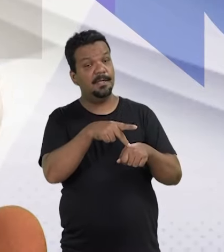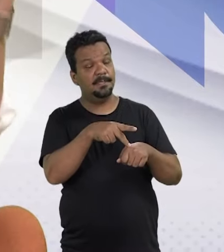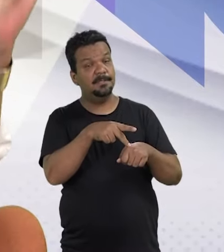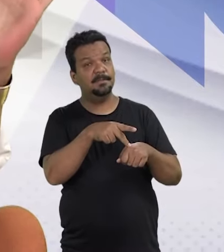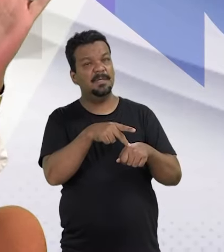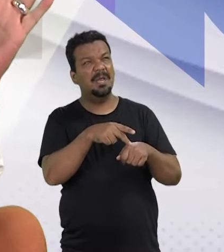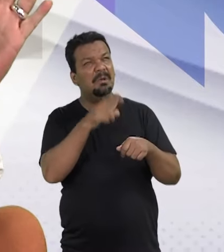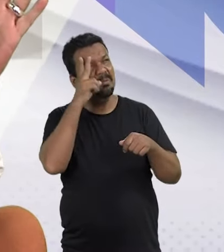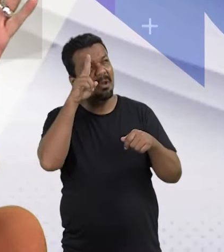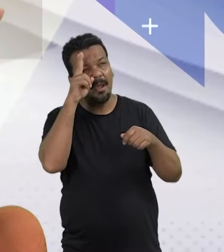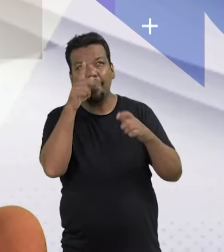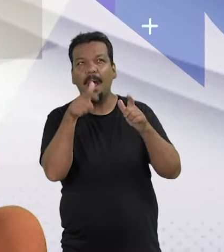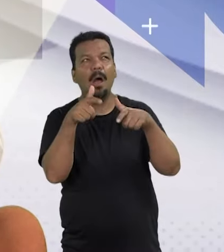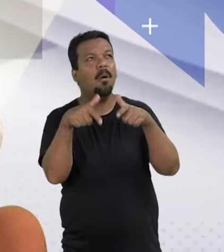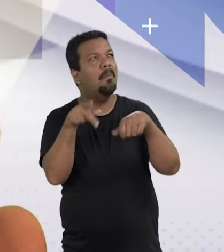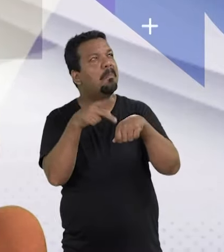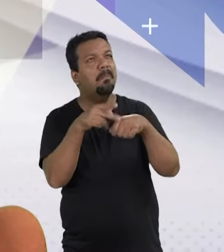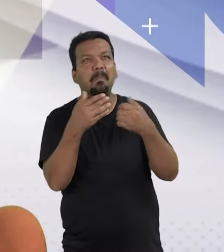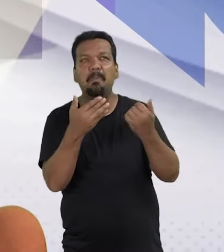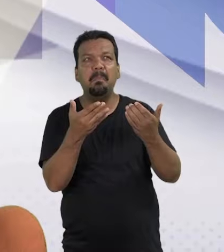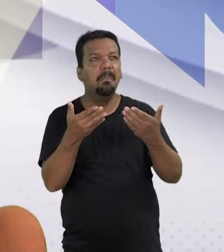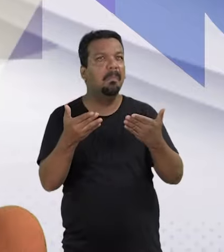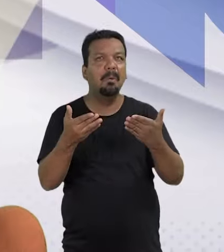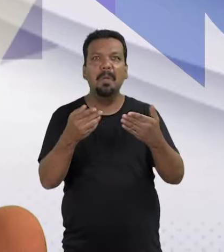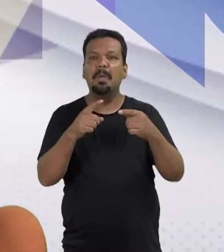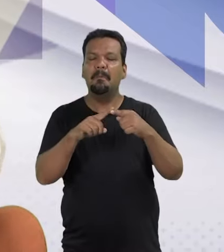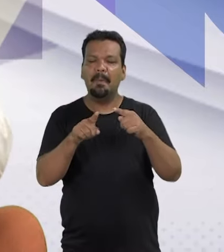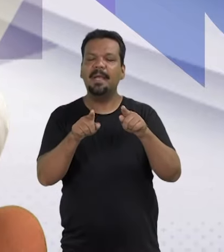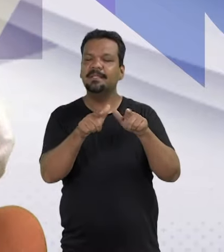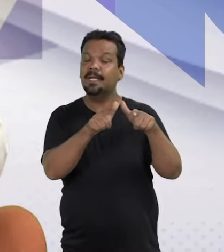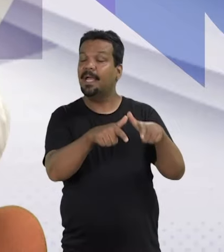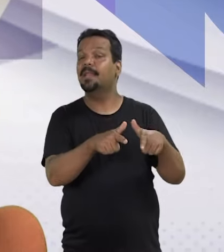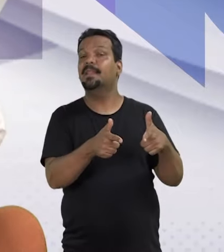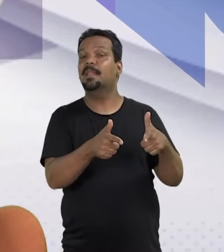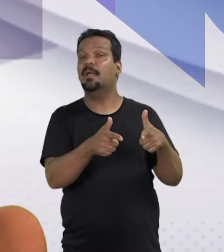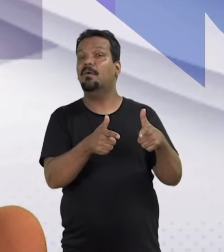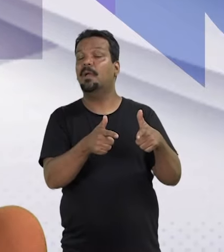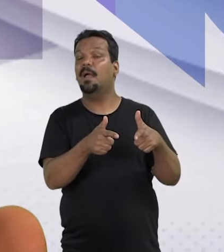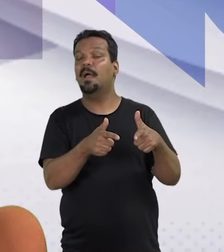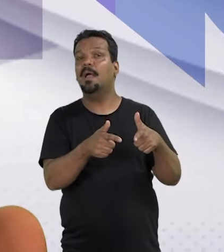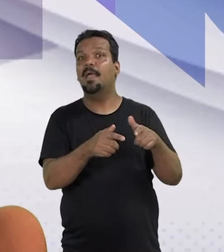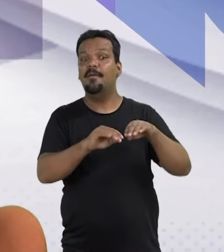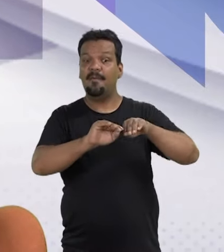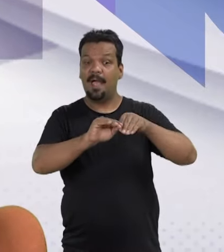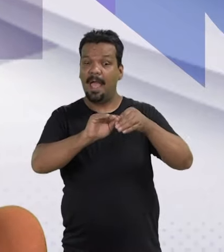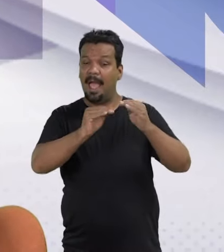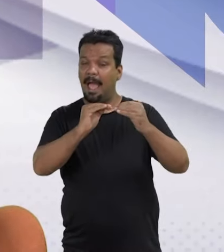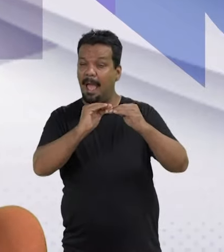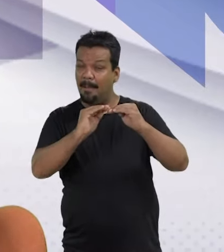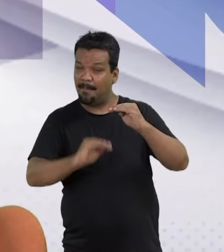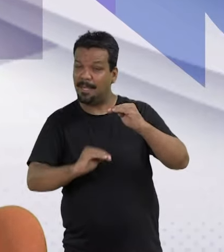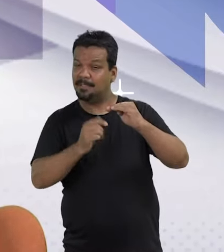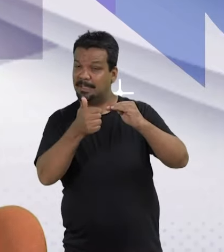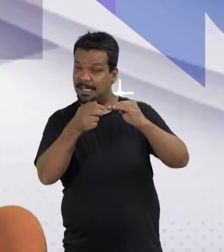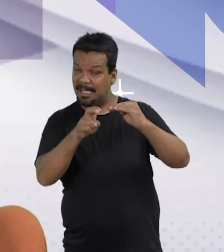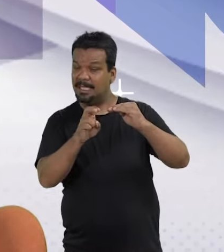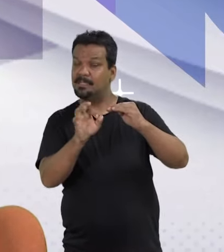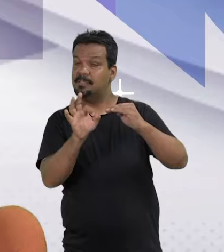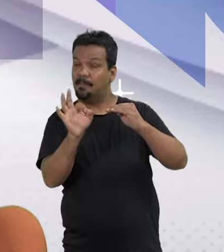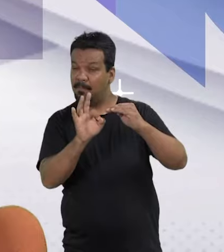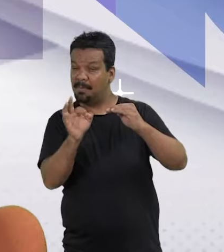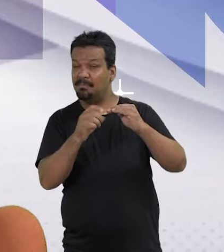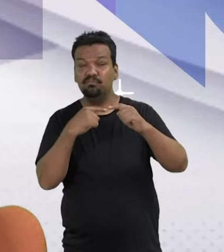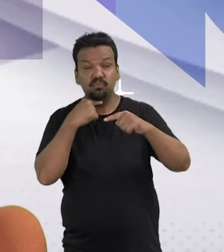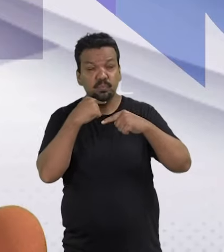dos países nórdicos. Eu não estou lembrando direito qual é o país, mas é dali. E que ela diz que, abaixo de